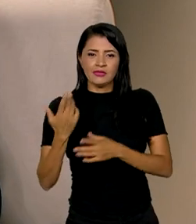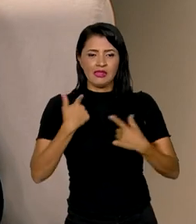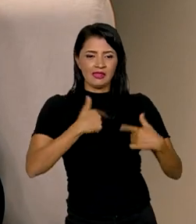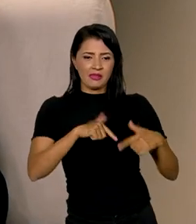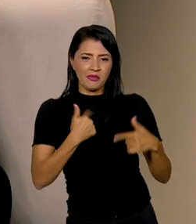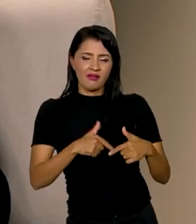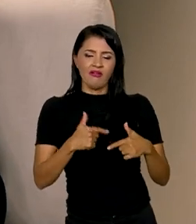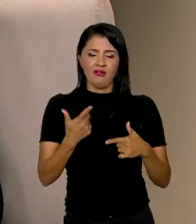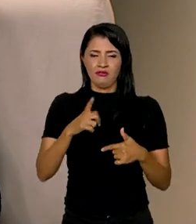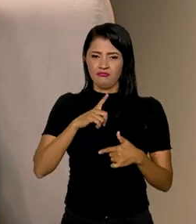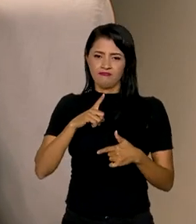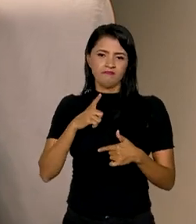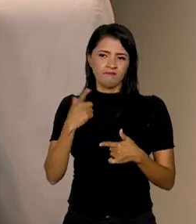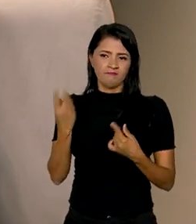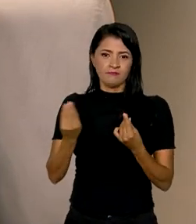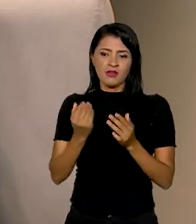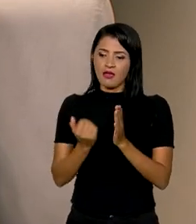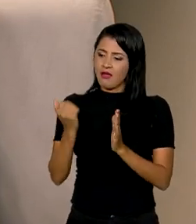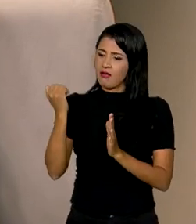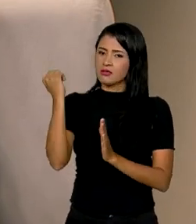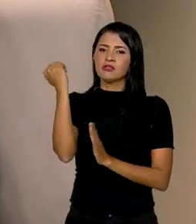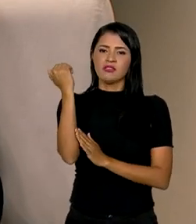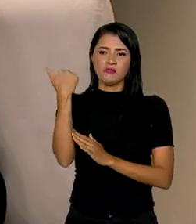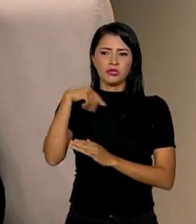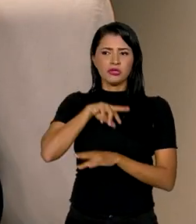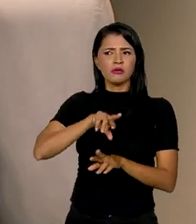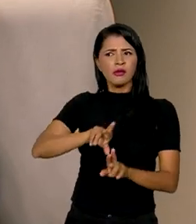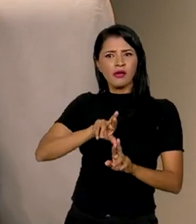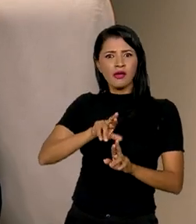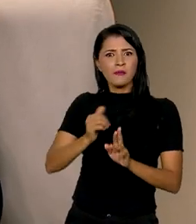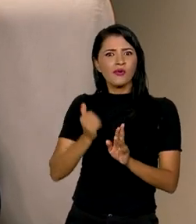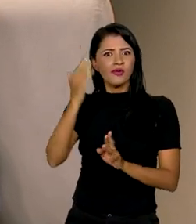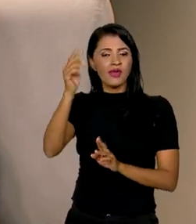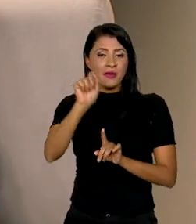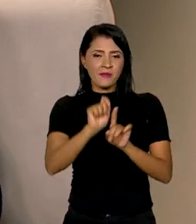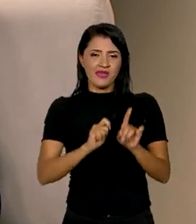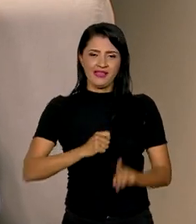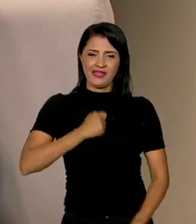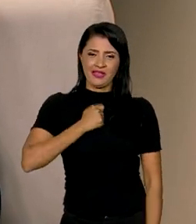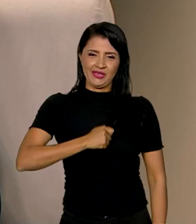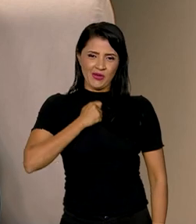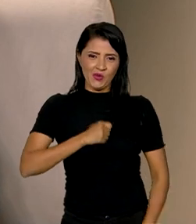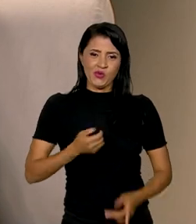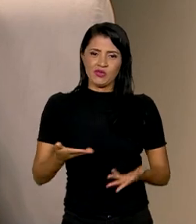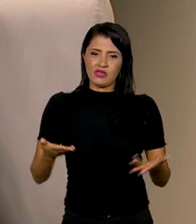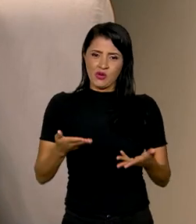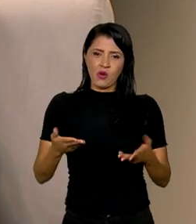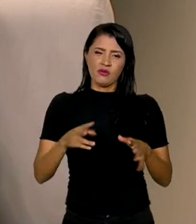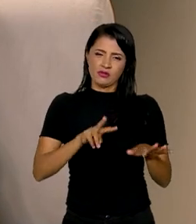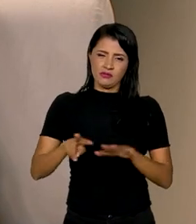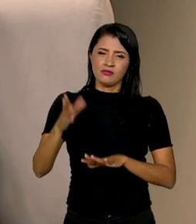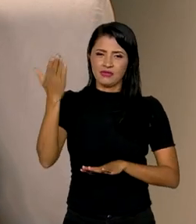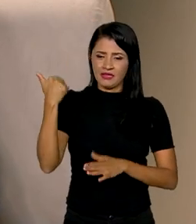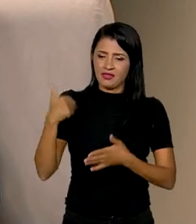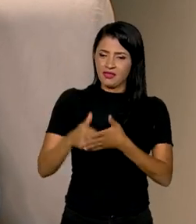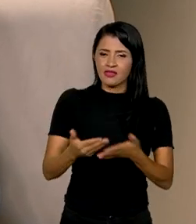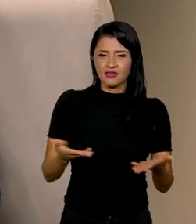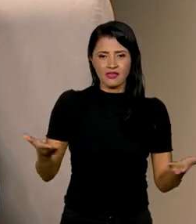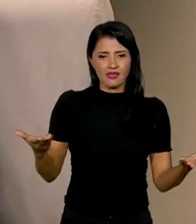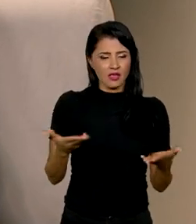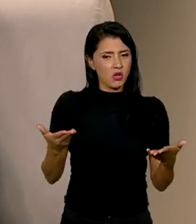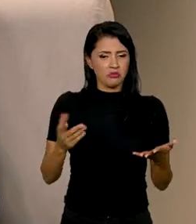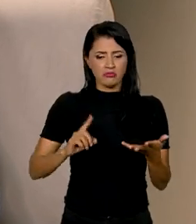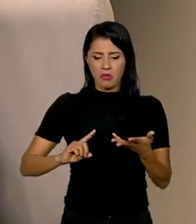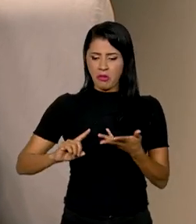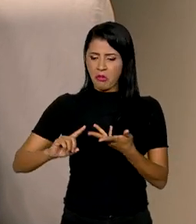têm saído acima até do esperado. Os dados de agosto, que saíram agora, na semana passada para cá, foram